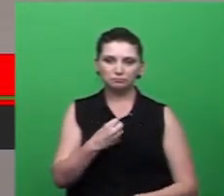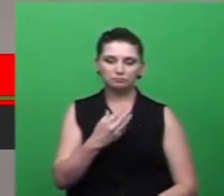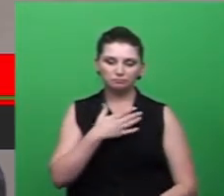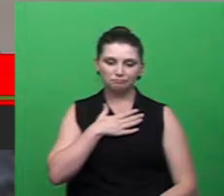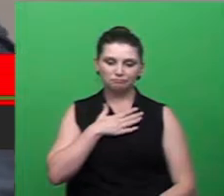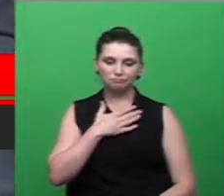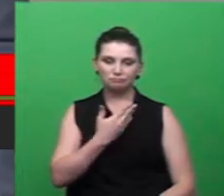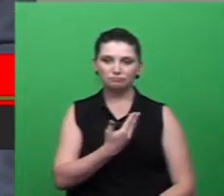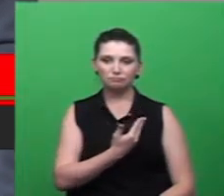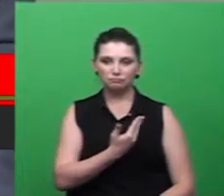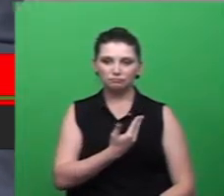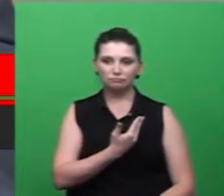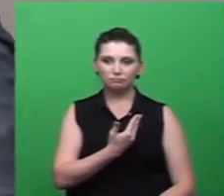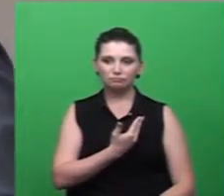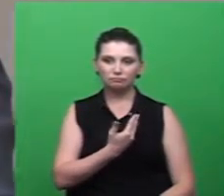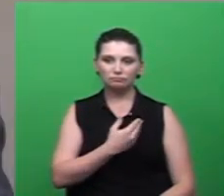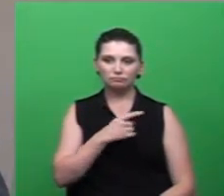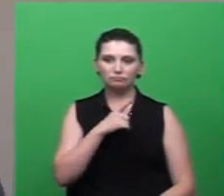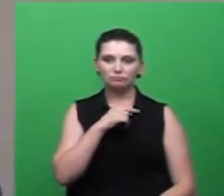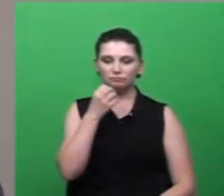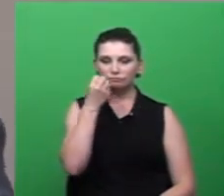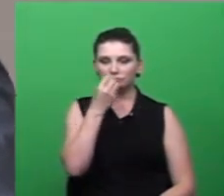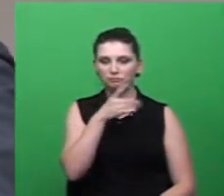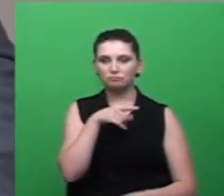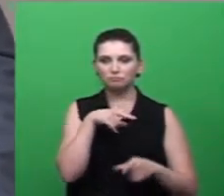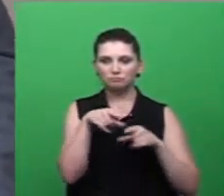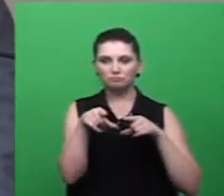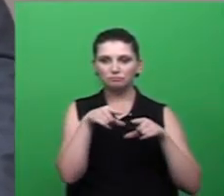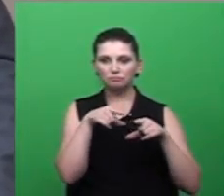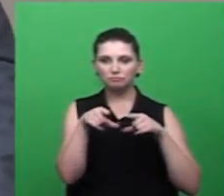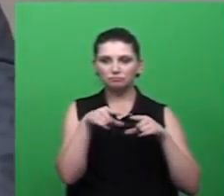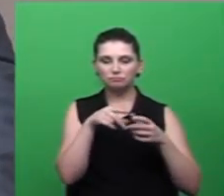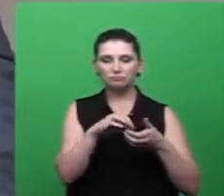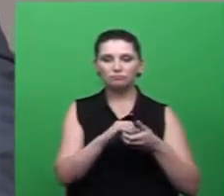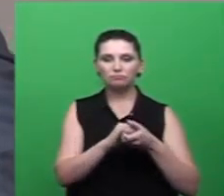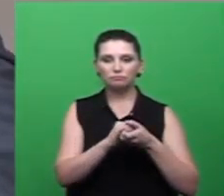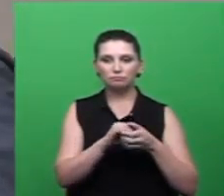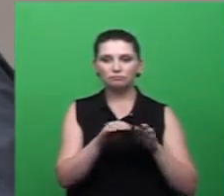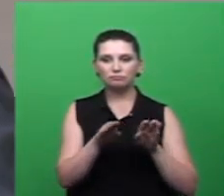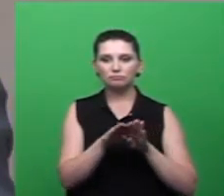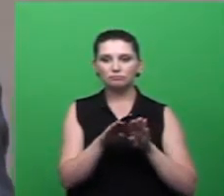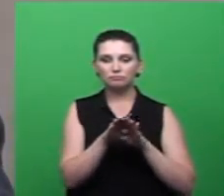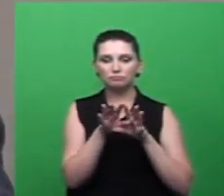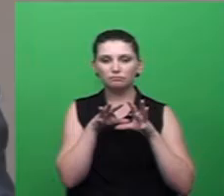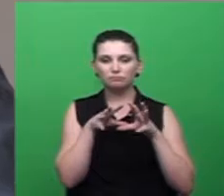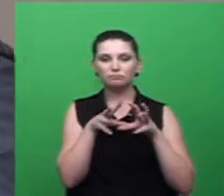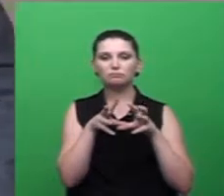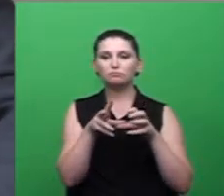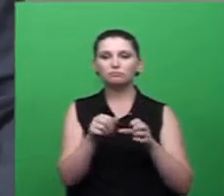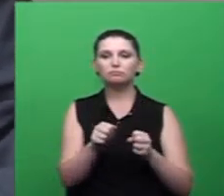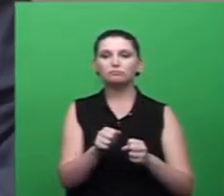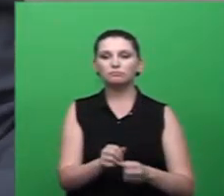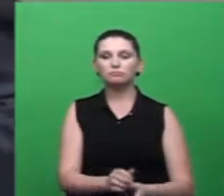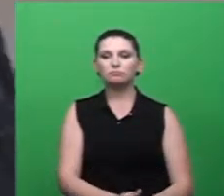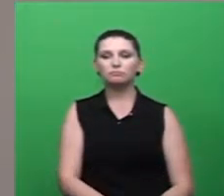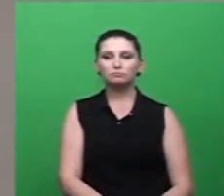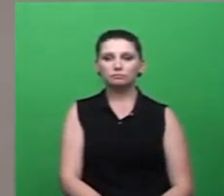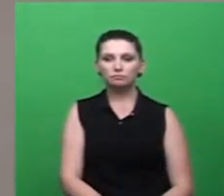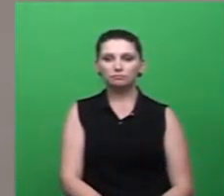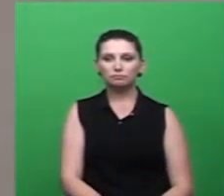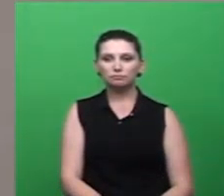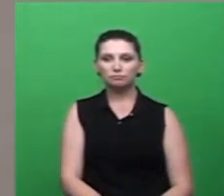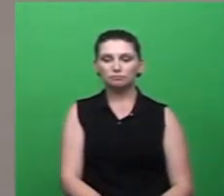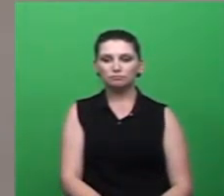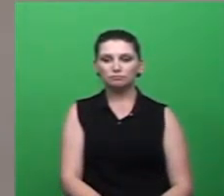realmente desenvolvendo um trabalho admirável e cumprimentando a ele, cumprimento a todos. Só para